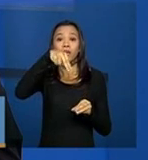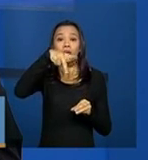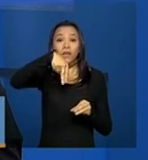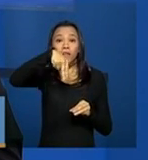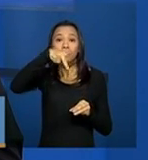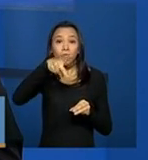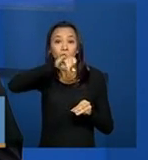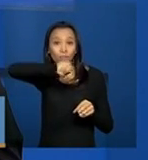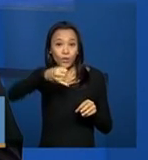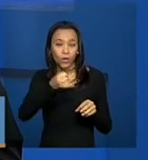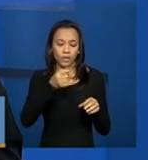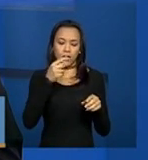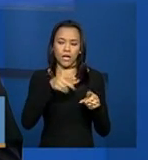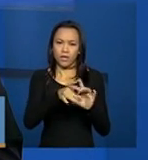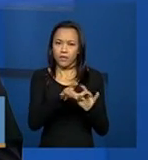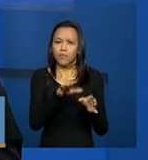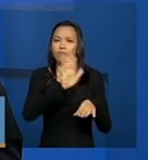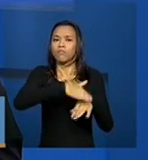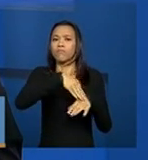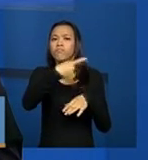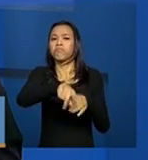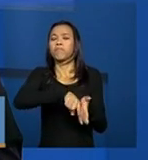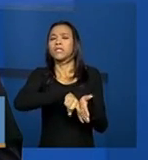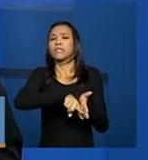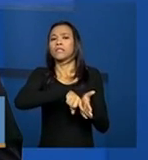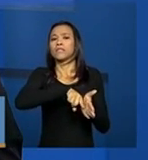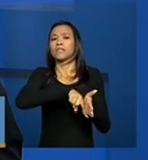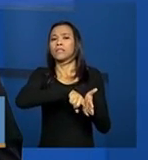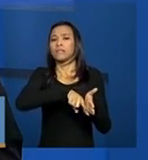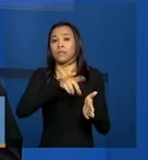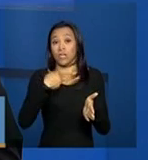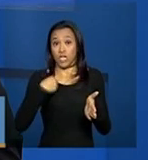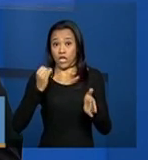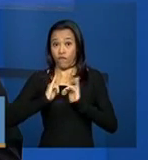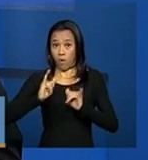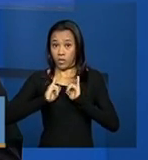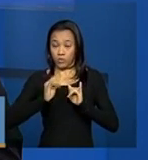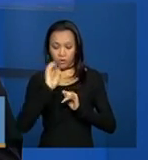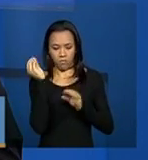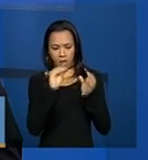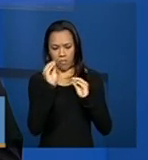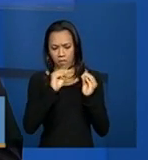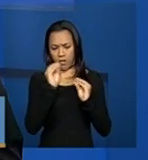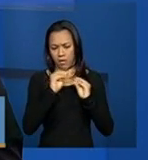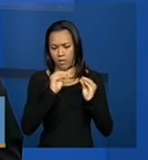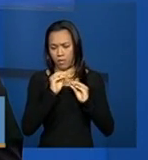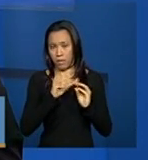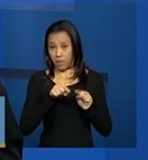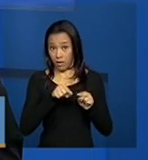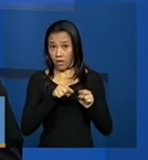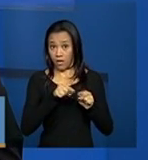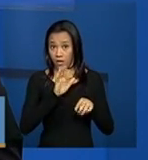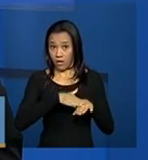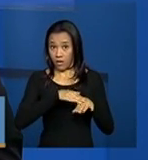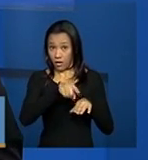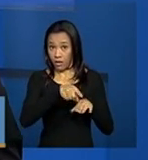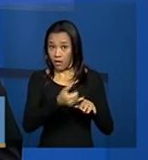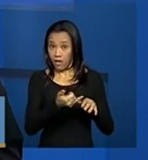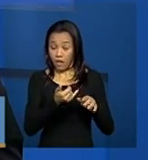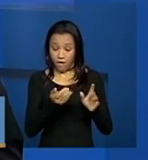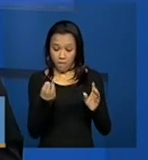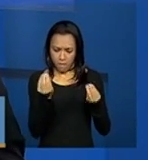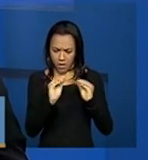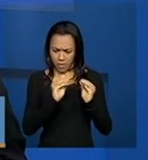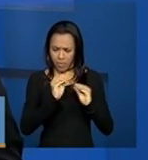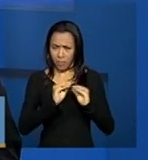pesquisar e no editar as informações, ela vai nos informar, ela vai terminar de